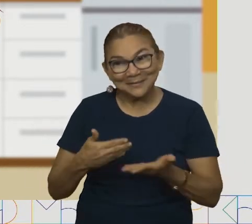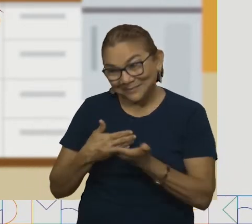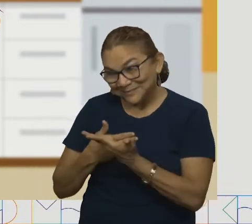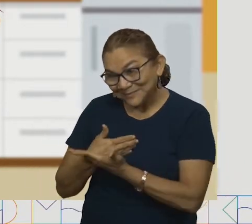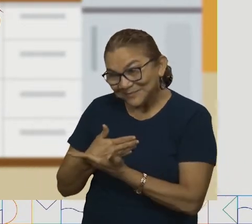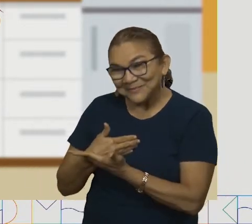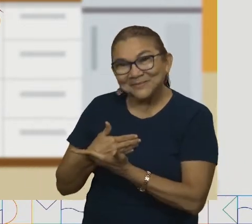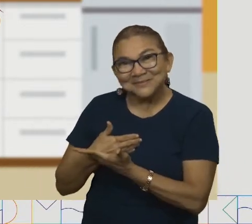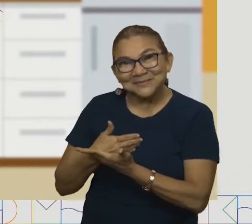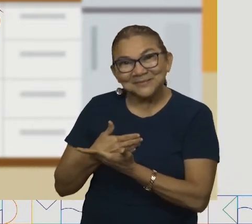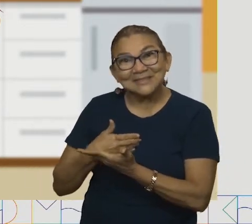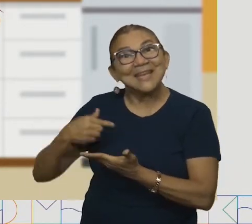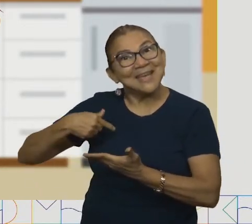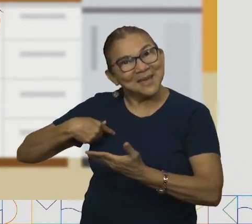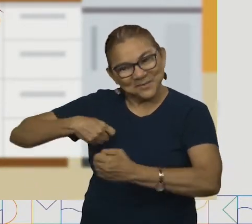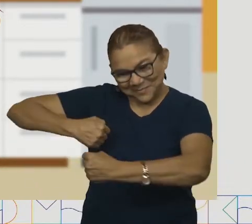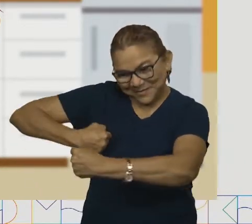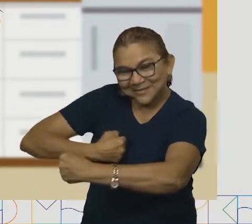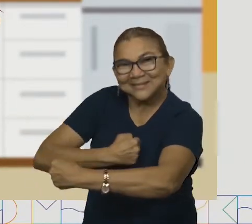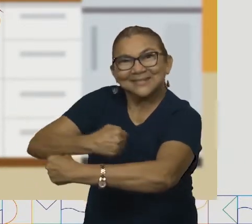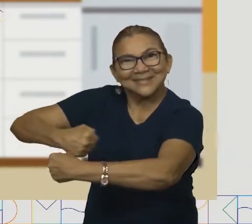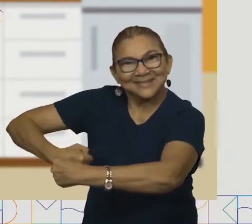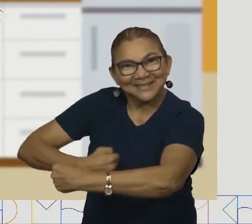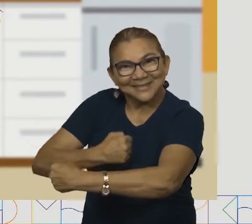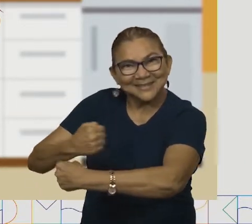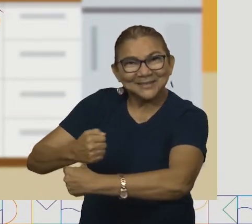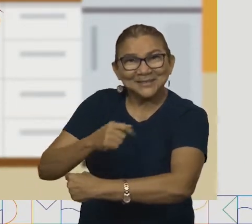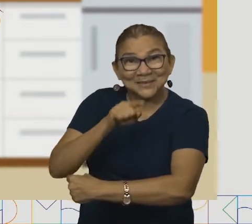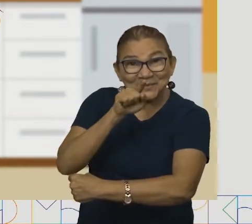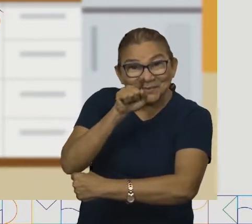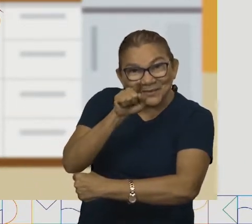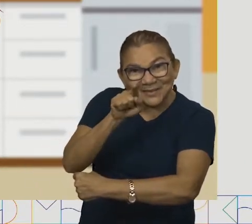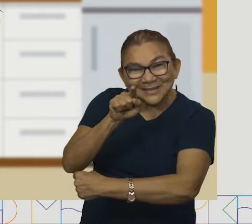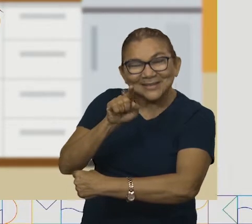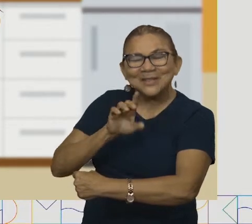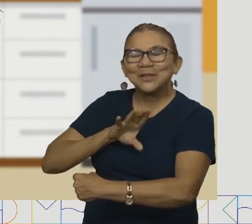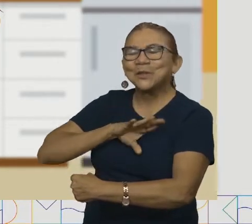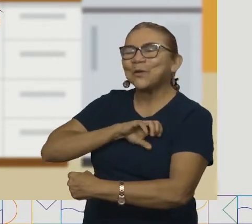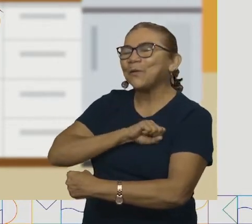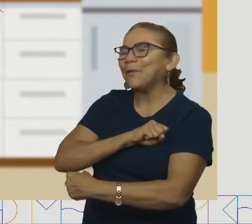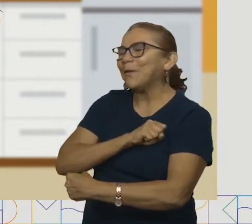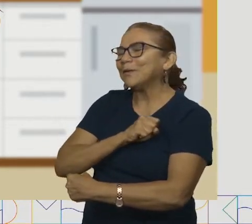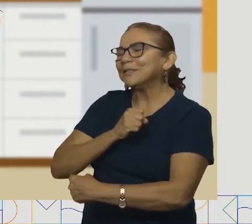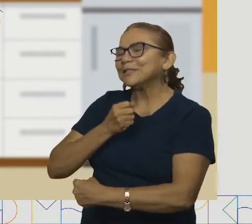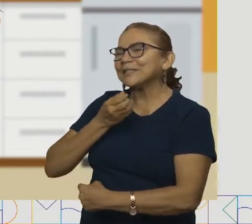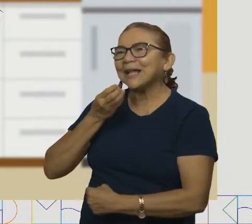Isso mesmo, na cozinha. Quem é que gosta de comer? Hum,